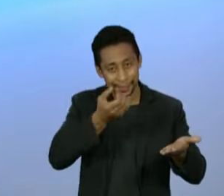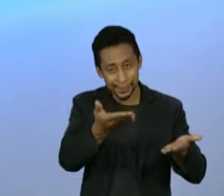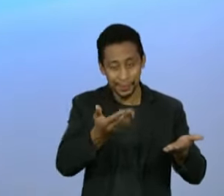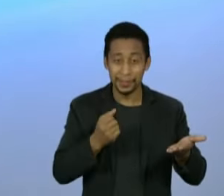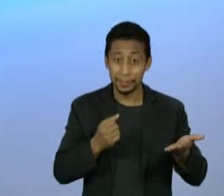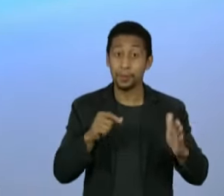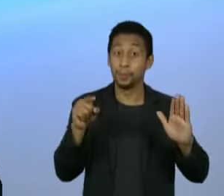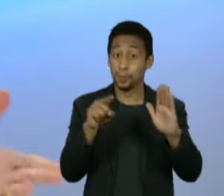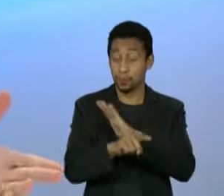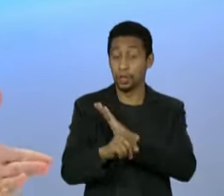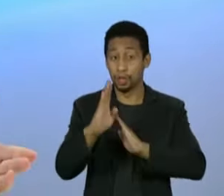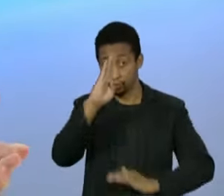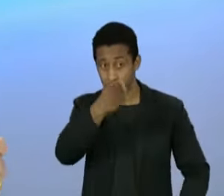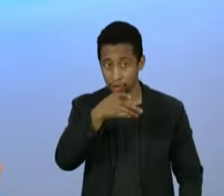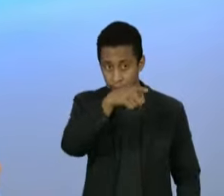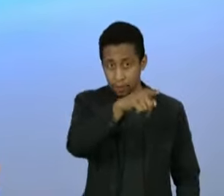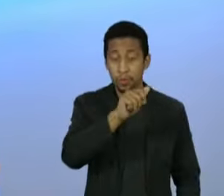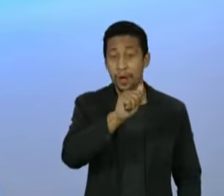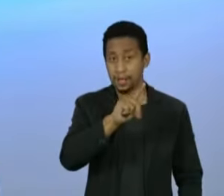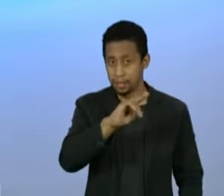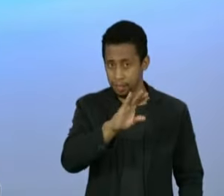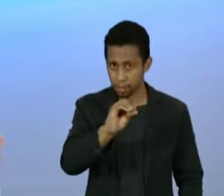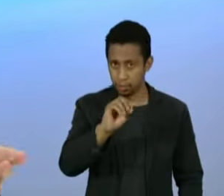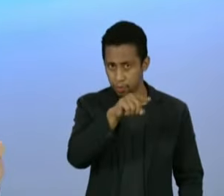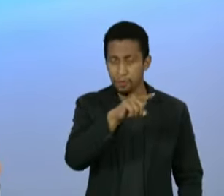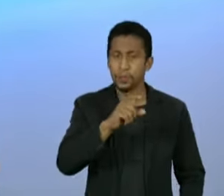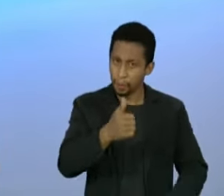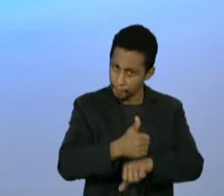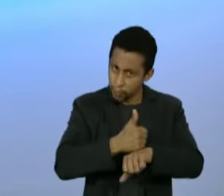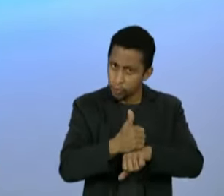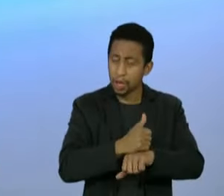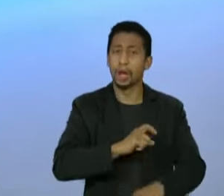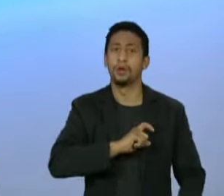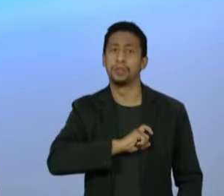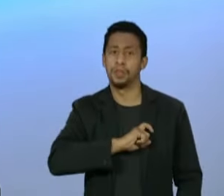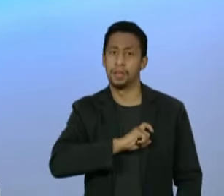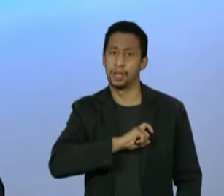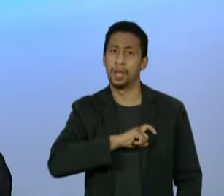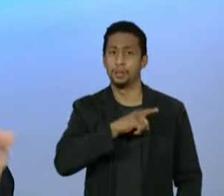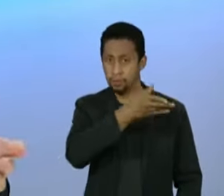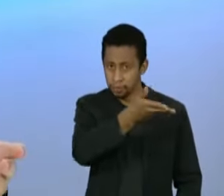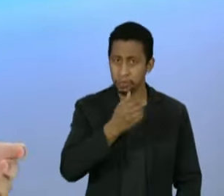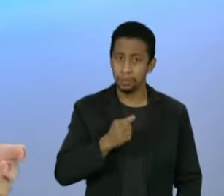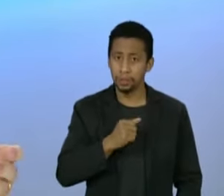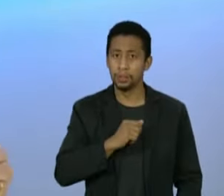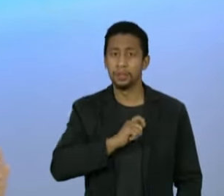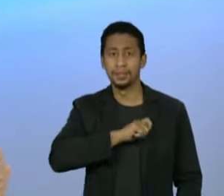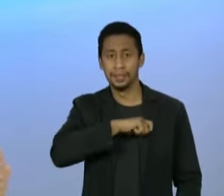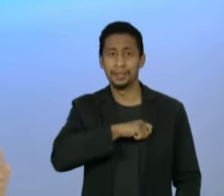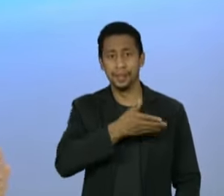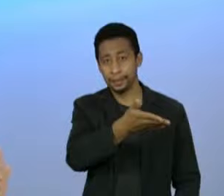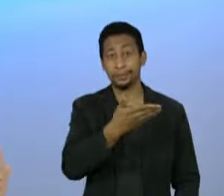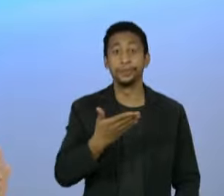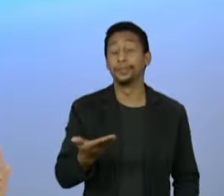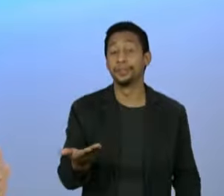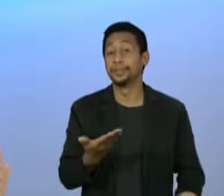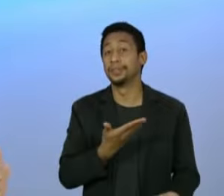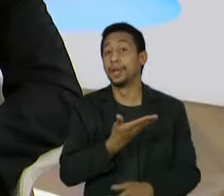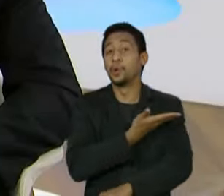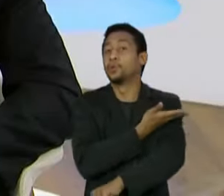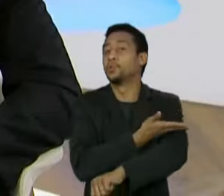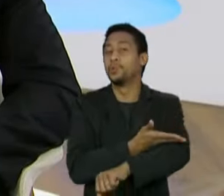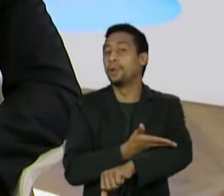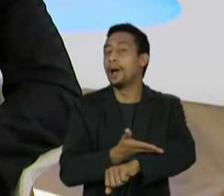Alessandro. O senhor é delegado, está acostumado a tocar investigações, mas na CPI tem esse caráter político,